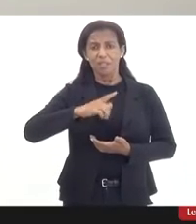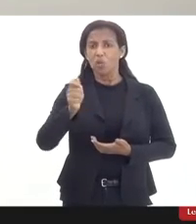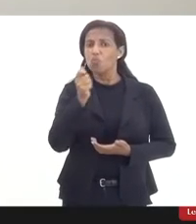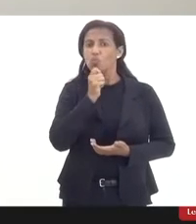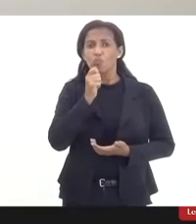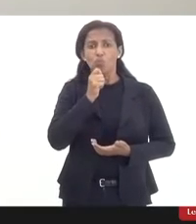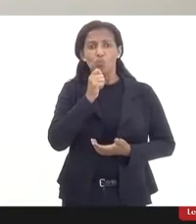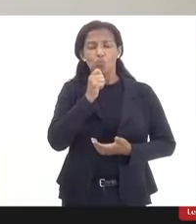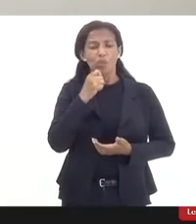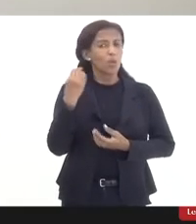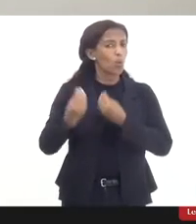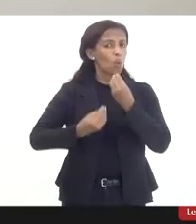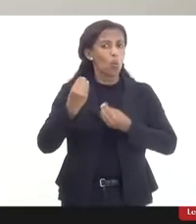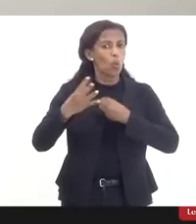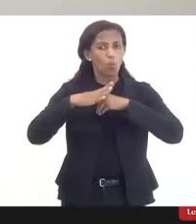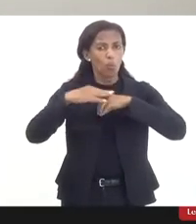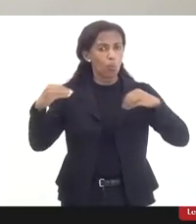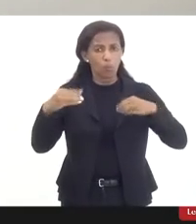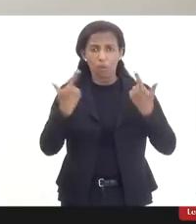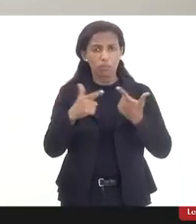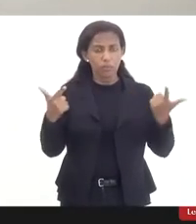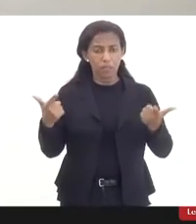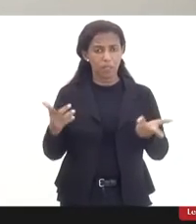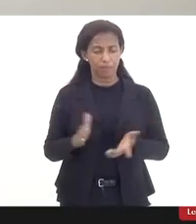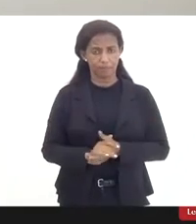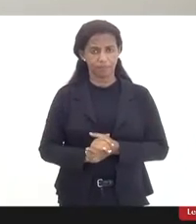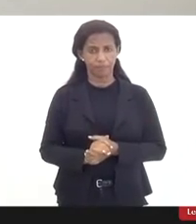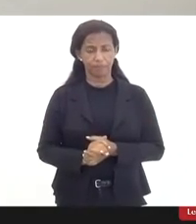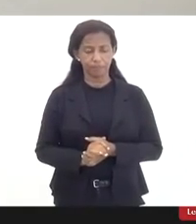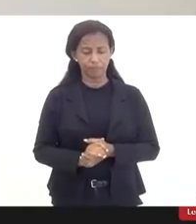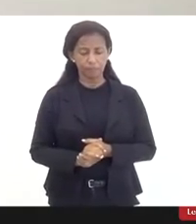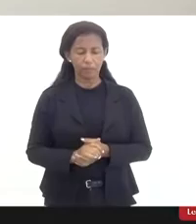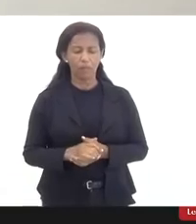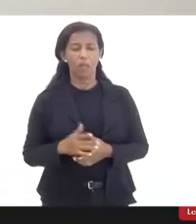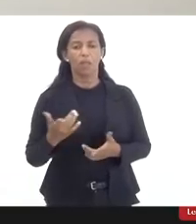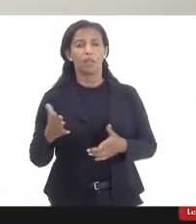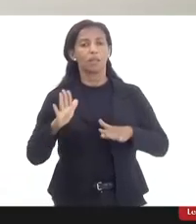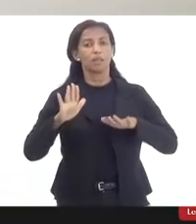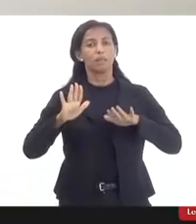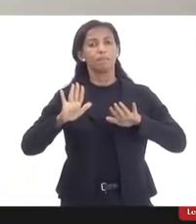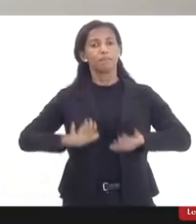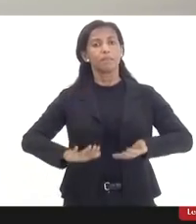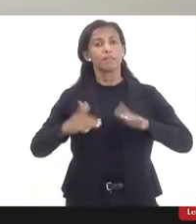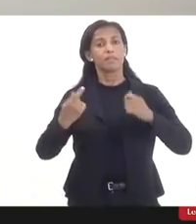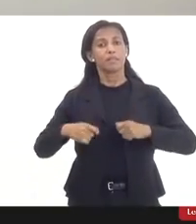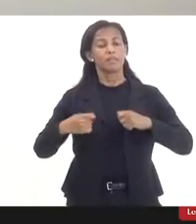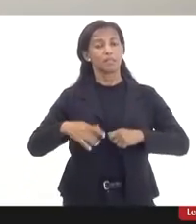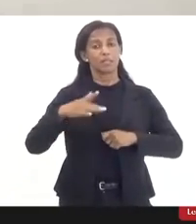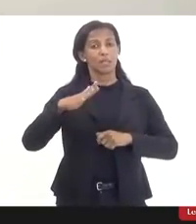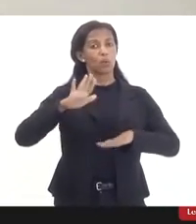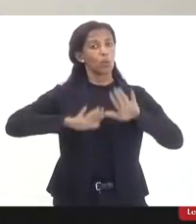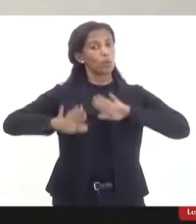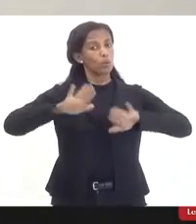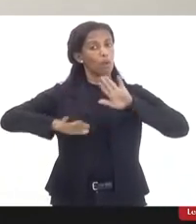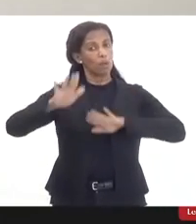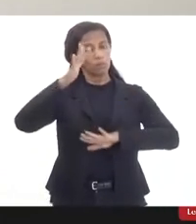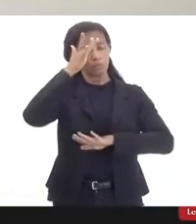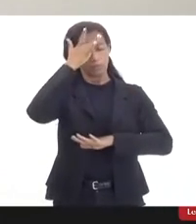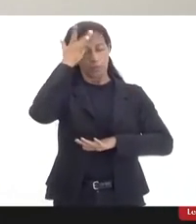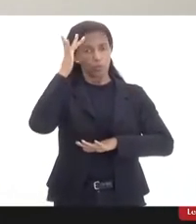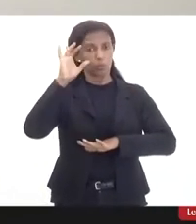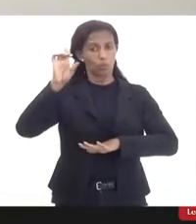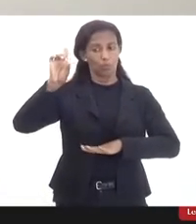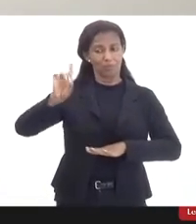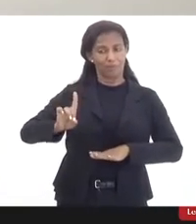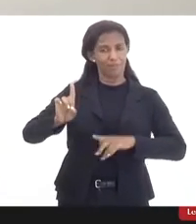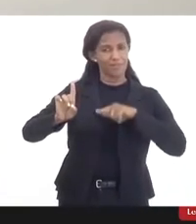irreversível. O ponto que eu queria tocar apenas, e eu acho que é um ponto que a gente tem que ter muito cuidado quando a gente fala sobre pessoa com deficiência, que